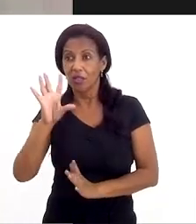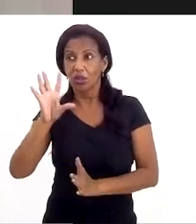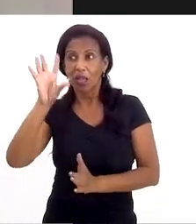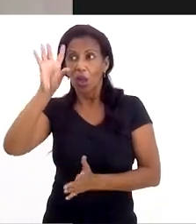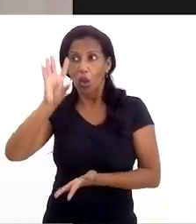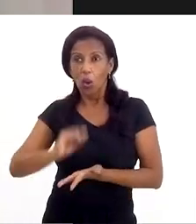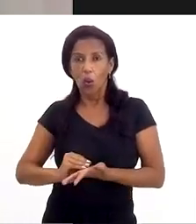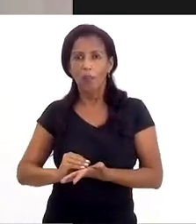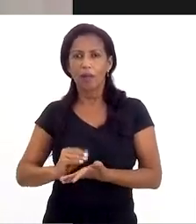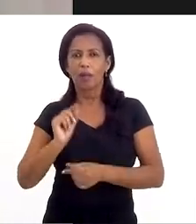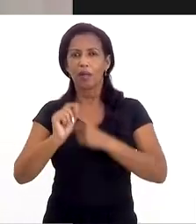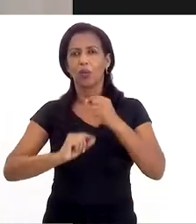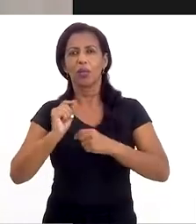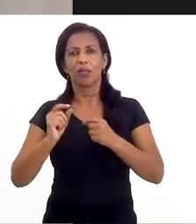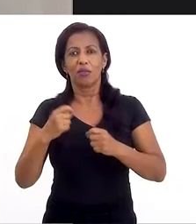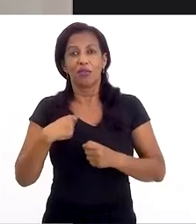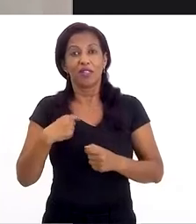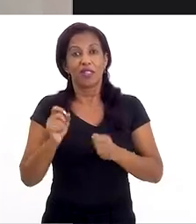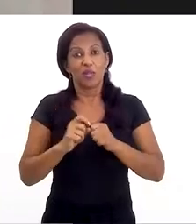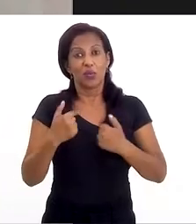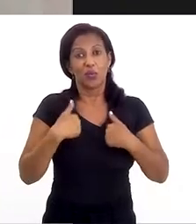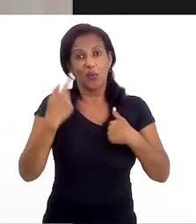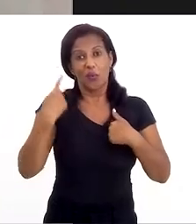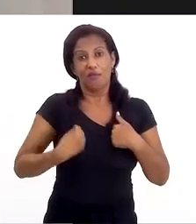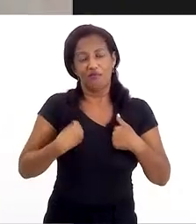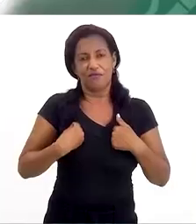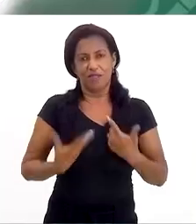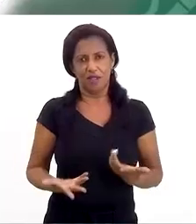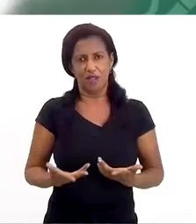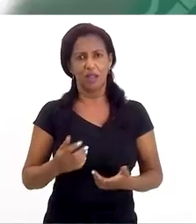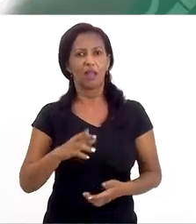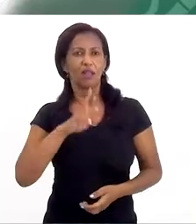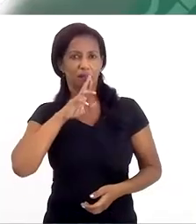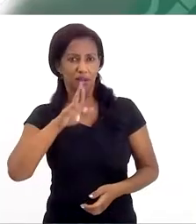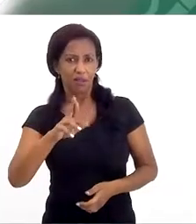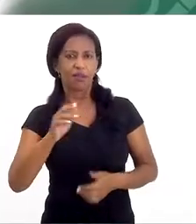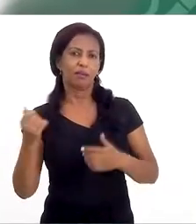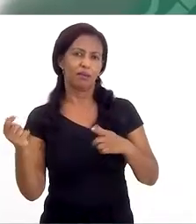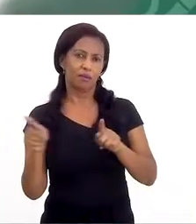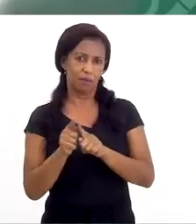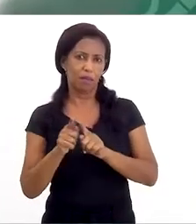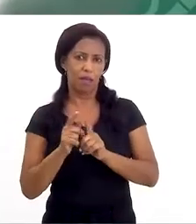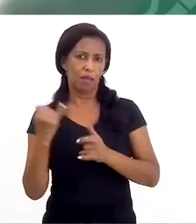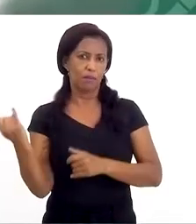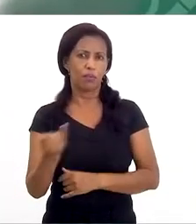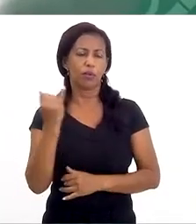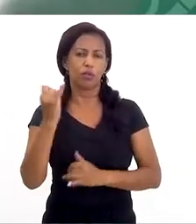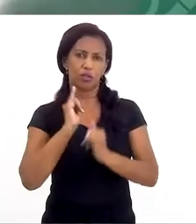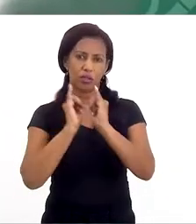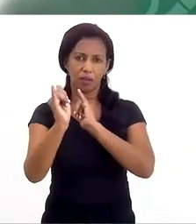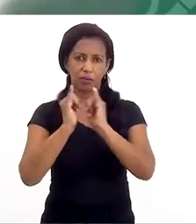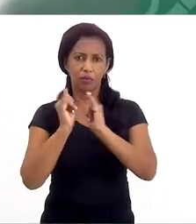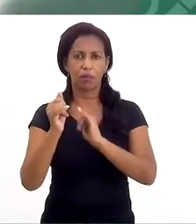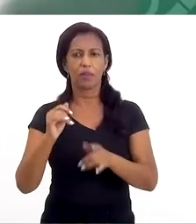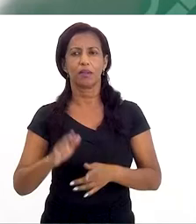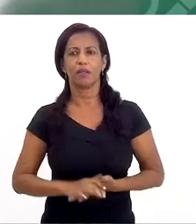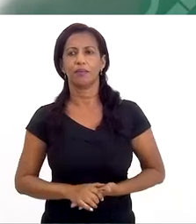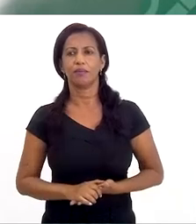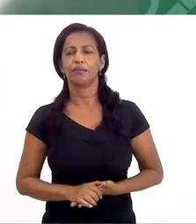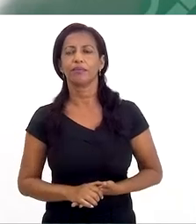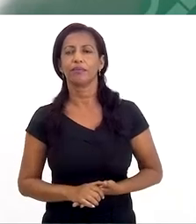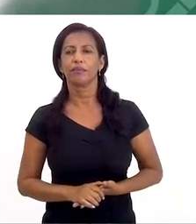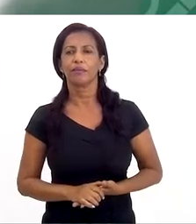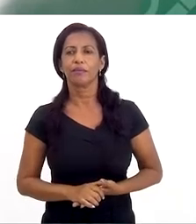reproduzindo aquilo que estão fazendo com ela, né, então acho importante trazer essa informação também, né, eu acho que até de utilidade pública para os pais.